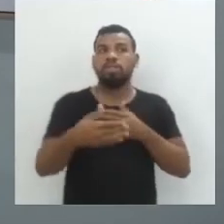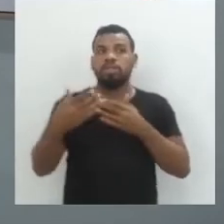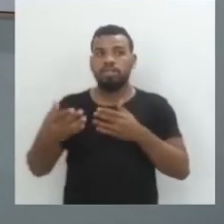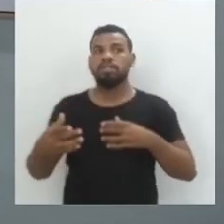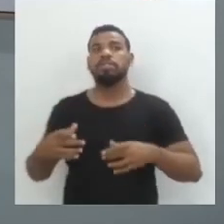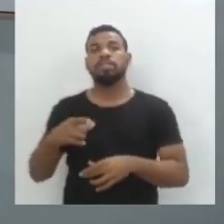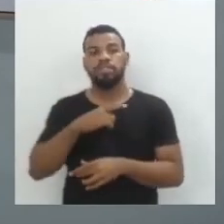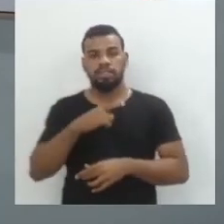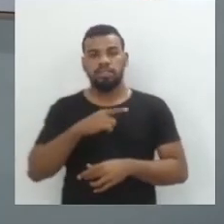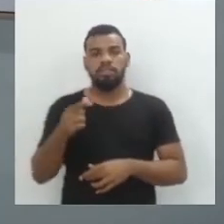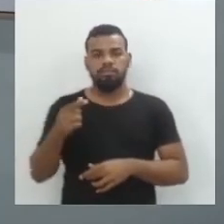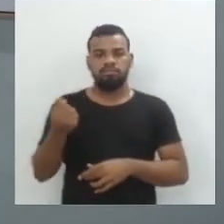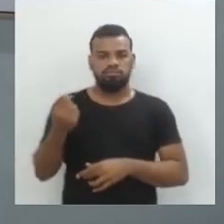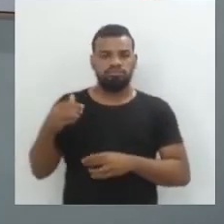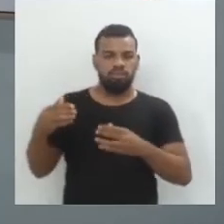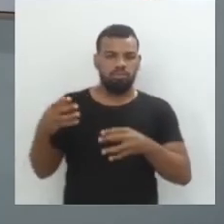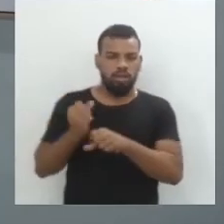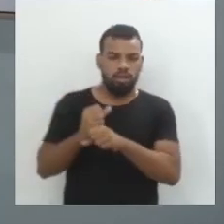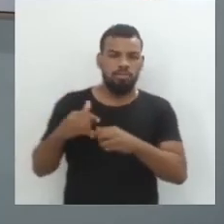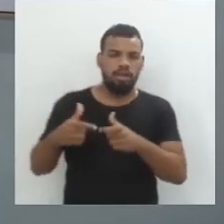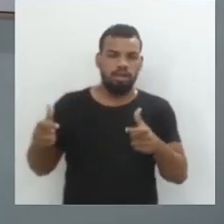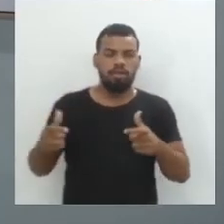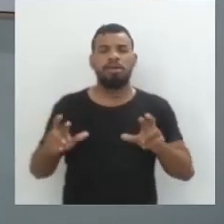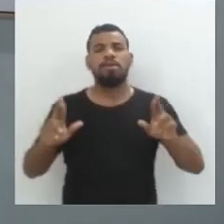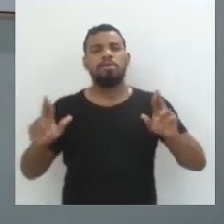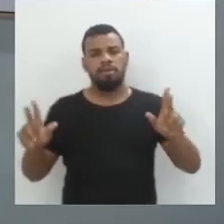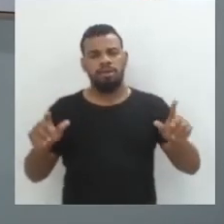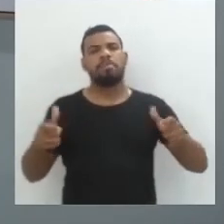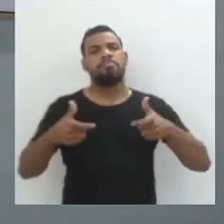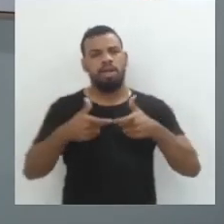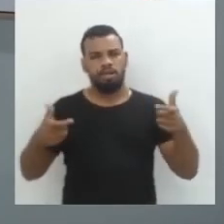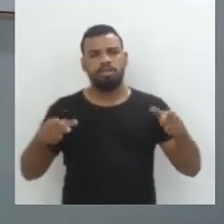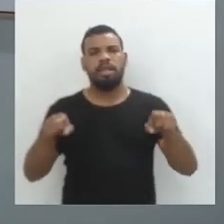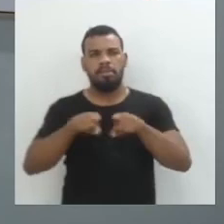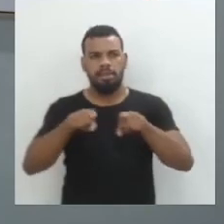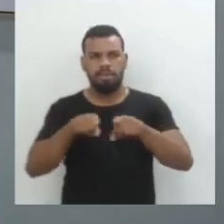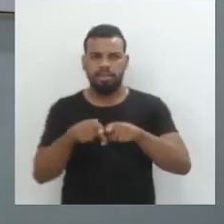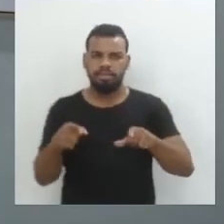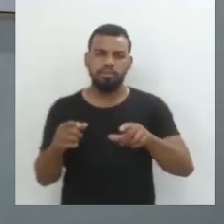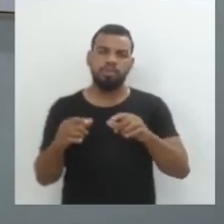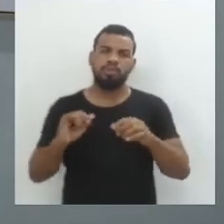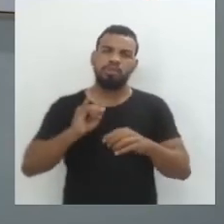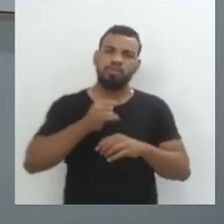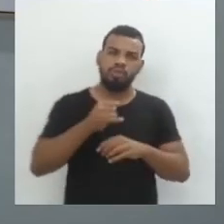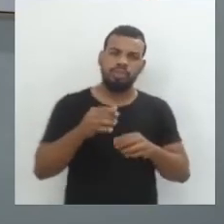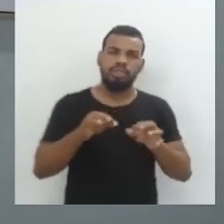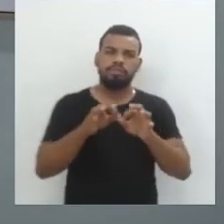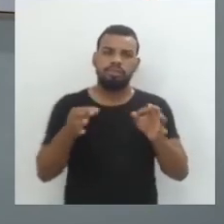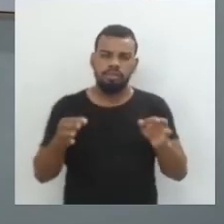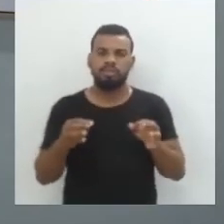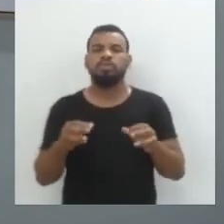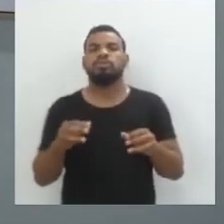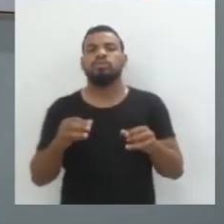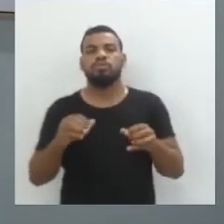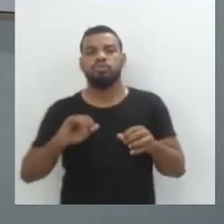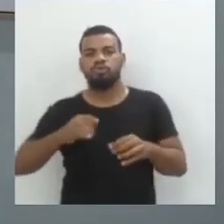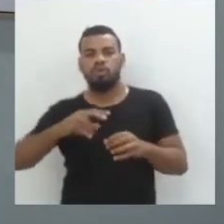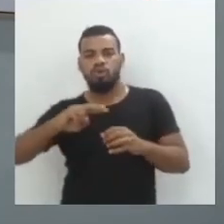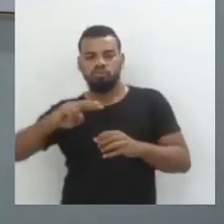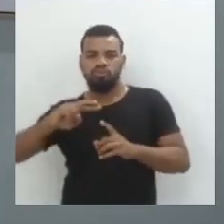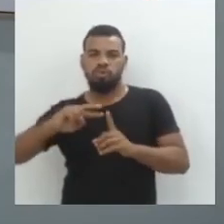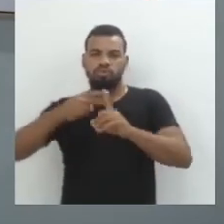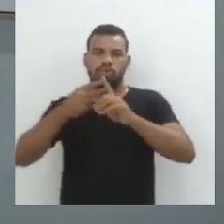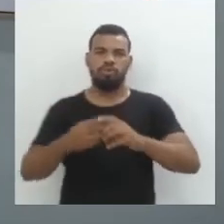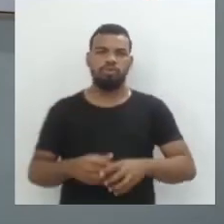vai ter um montante maior. E a diferença é maior também entre o montante de juros simples com juros compostos.